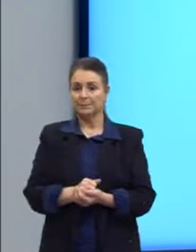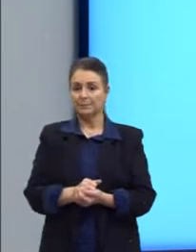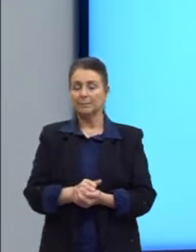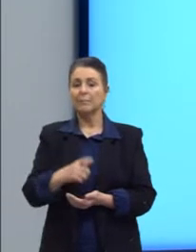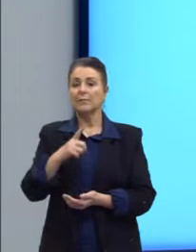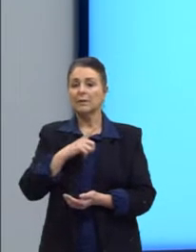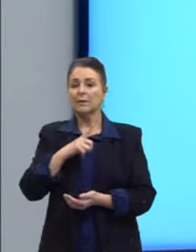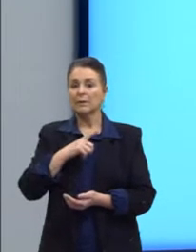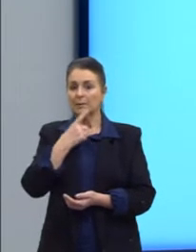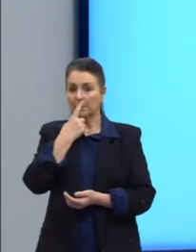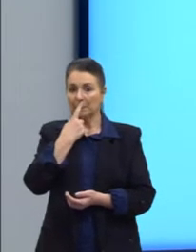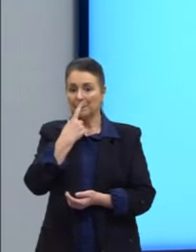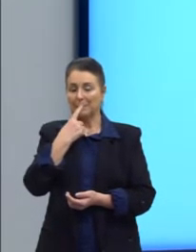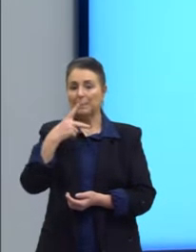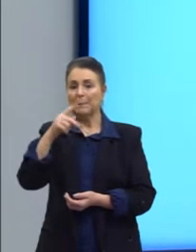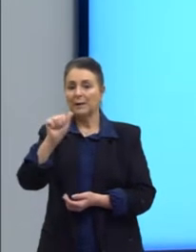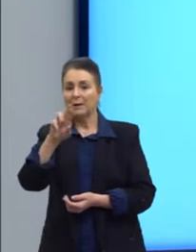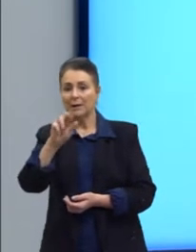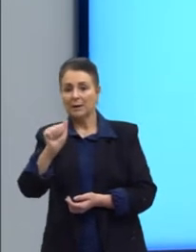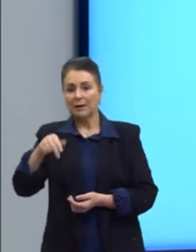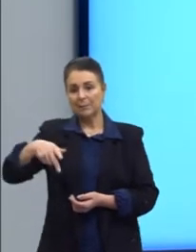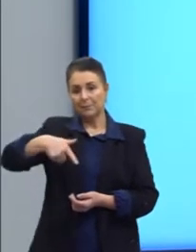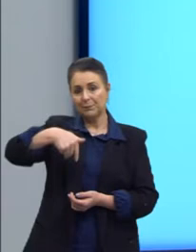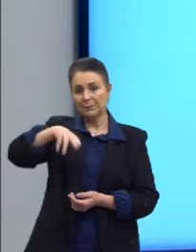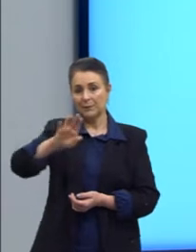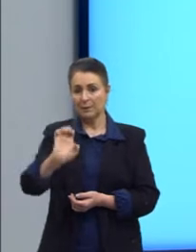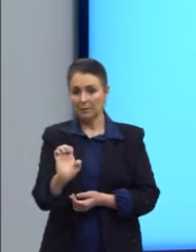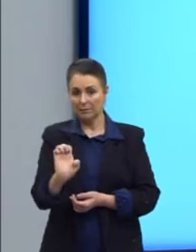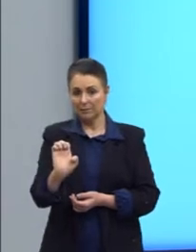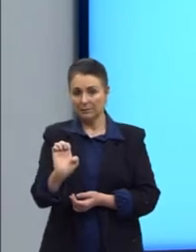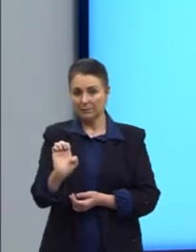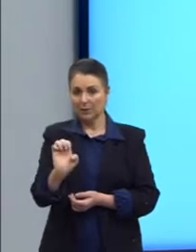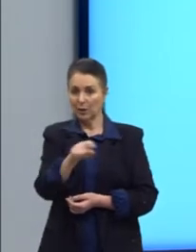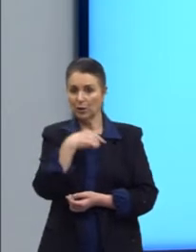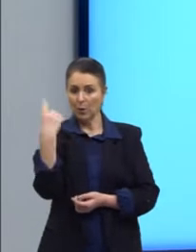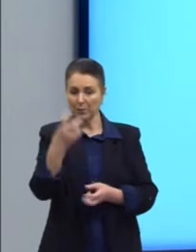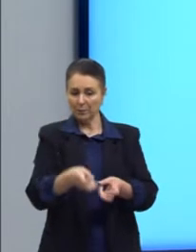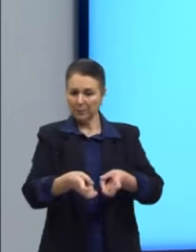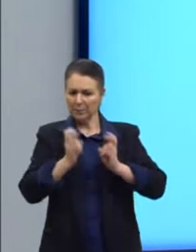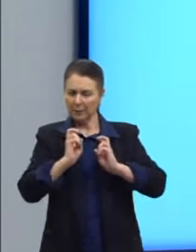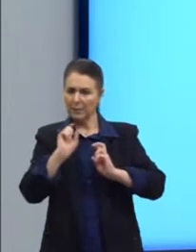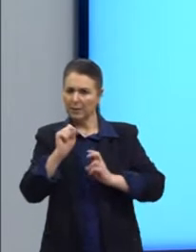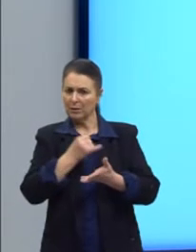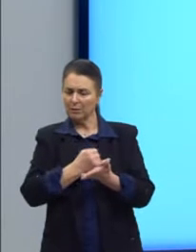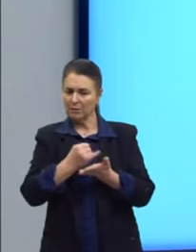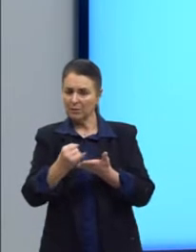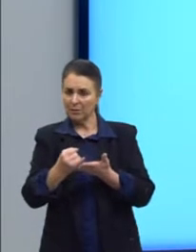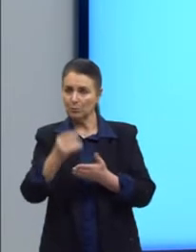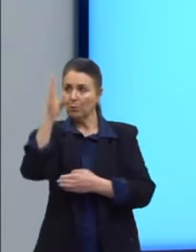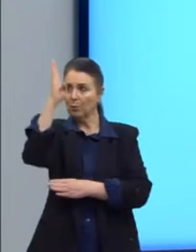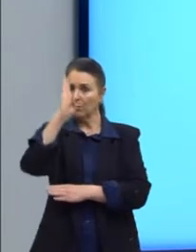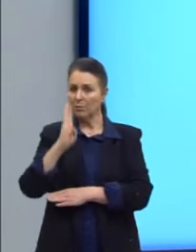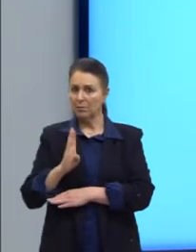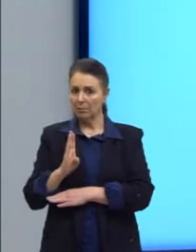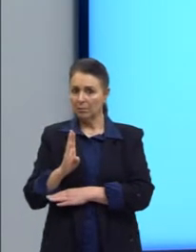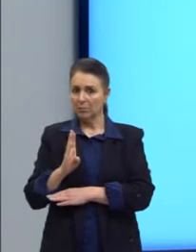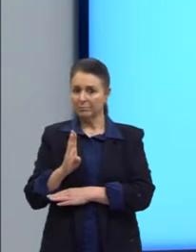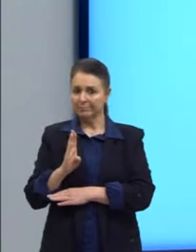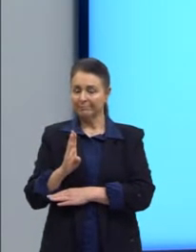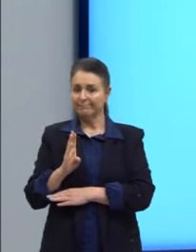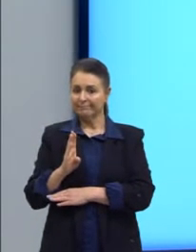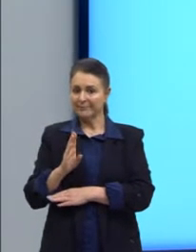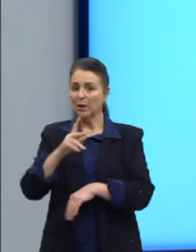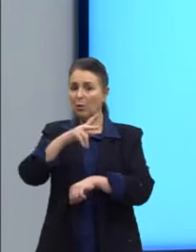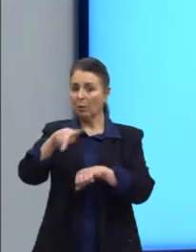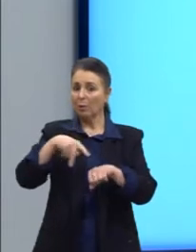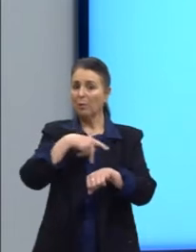para que nós percebamos que, de início, o Brasil, infelizmente, um